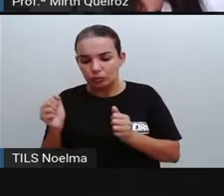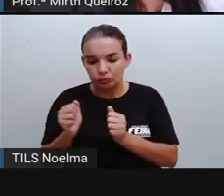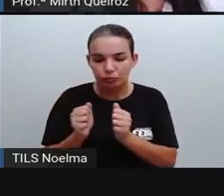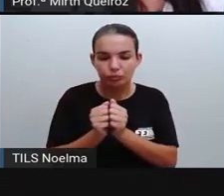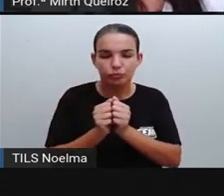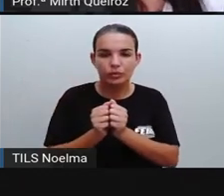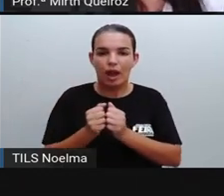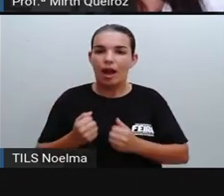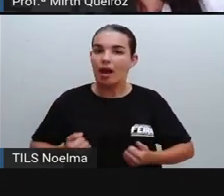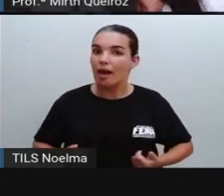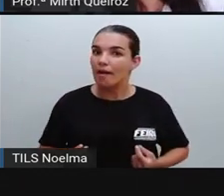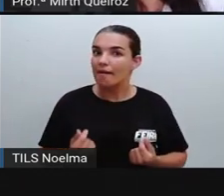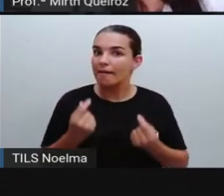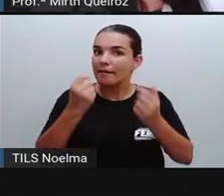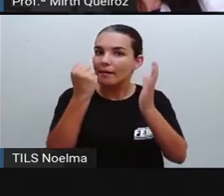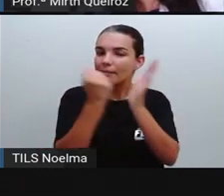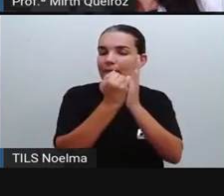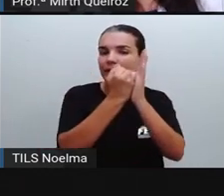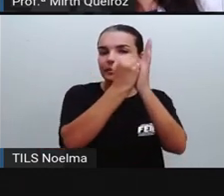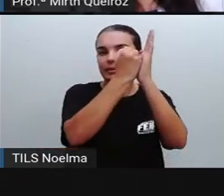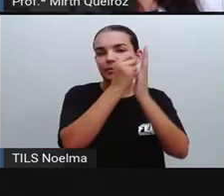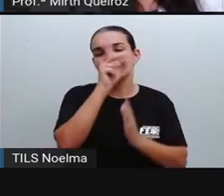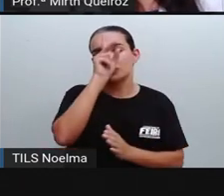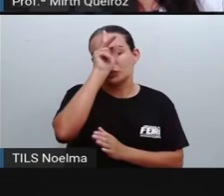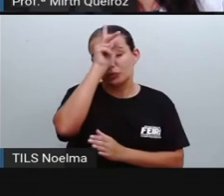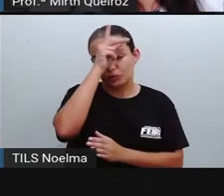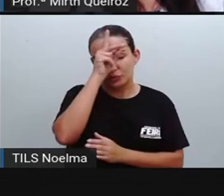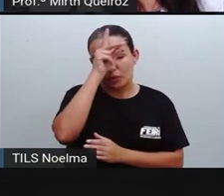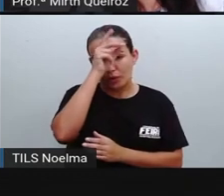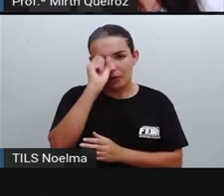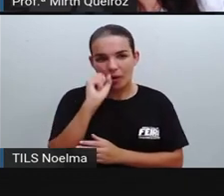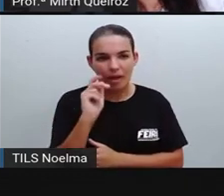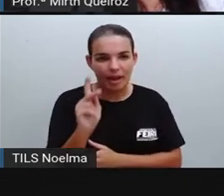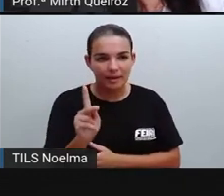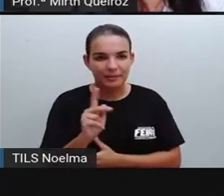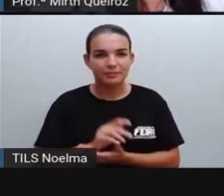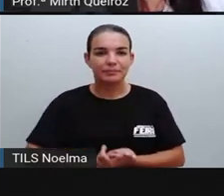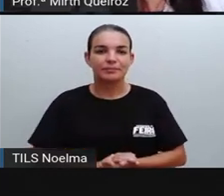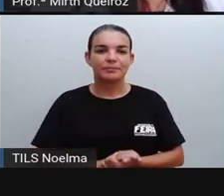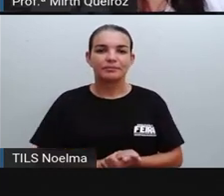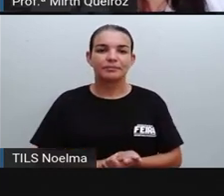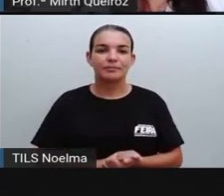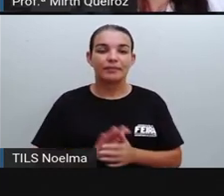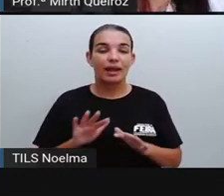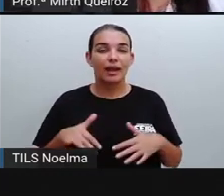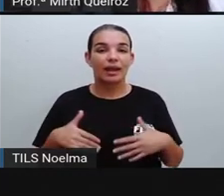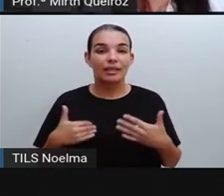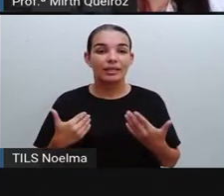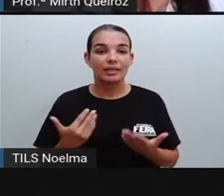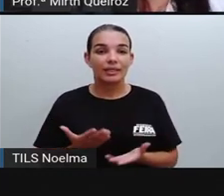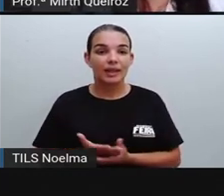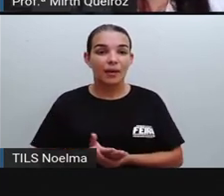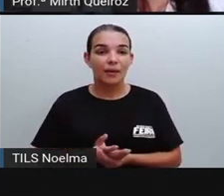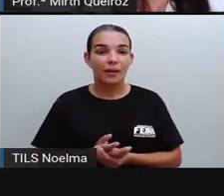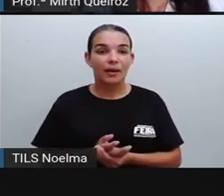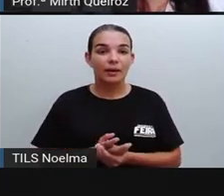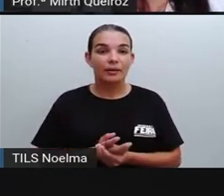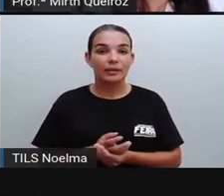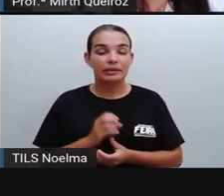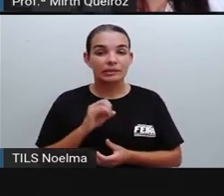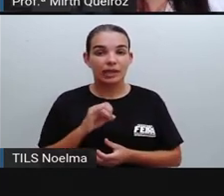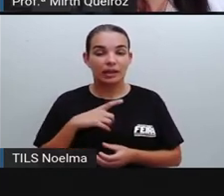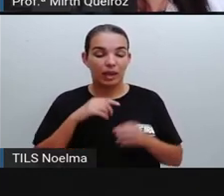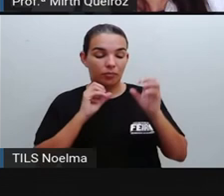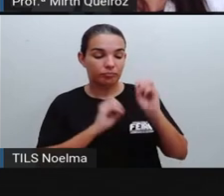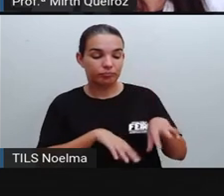a riqueza do patrimônio histórico, certo? E em virtude desses pontos, eles serem cercados de